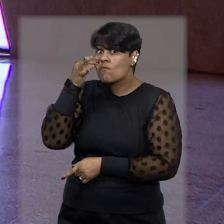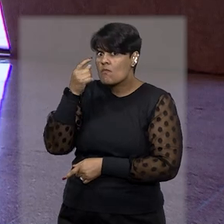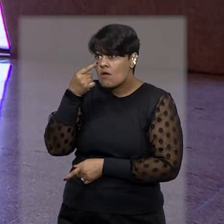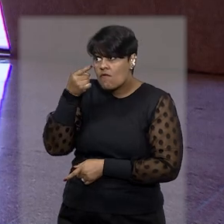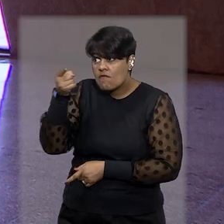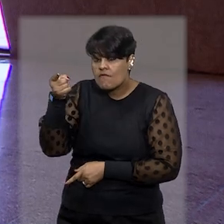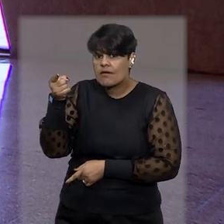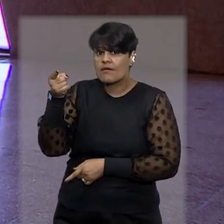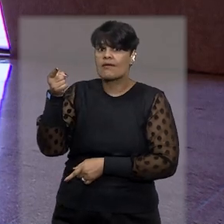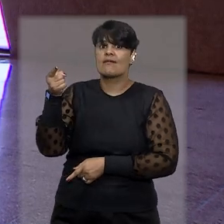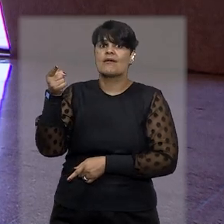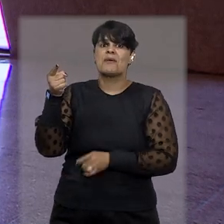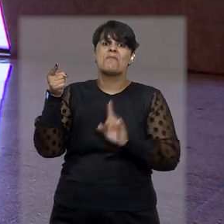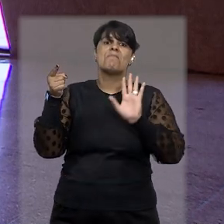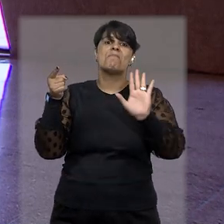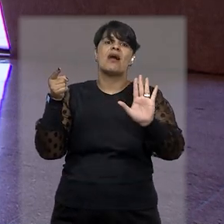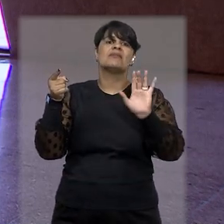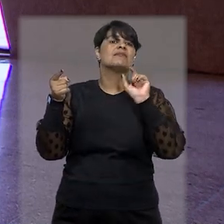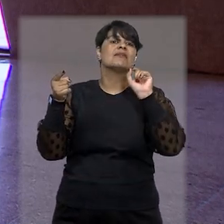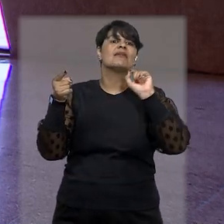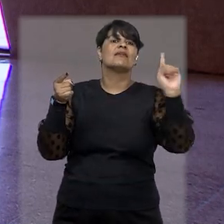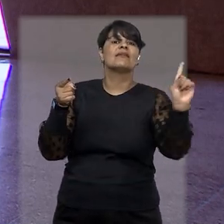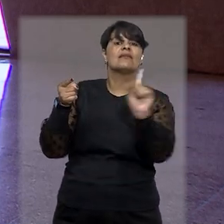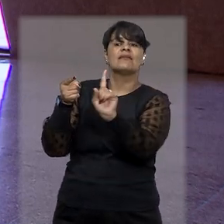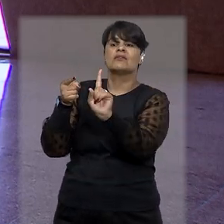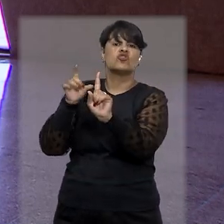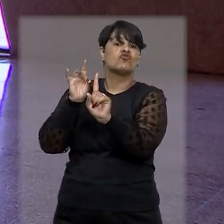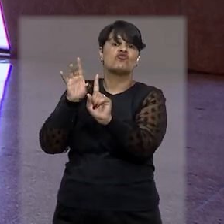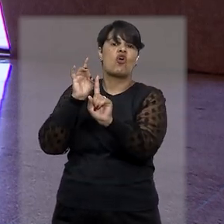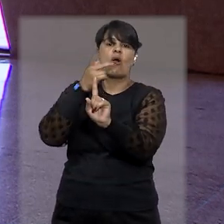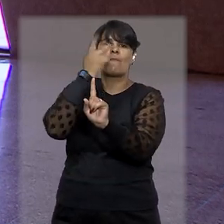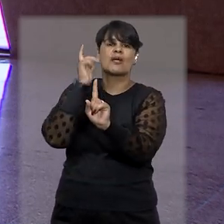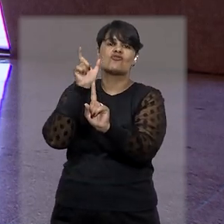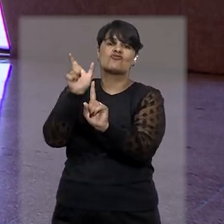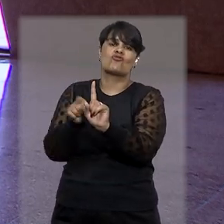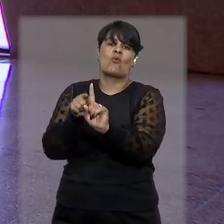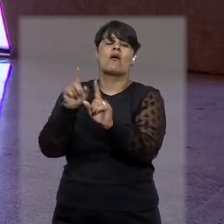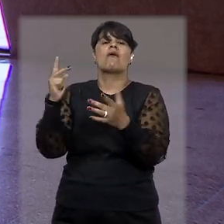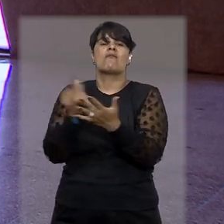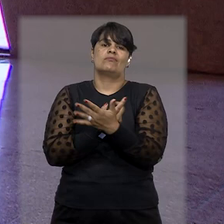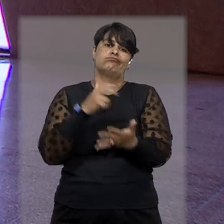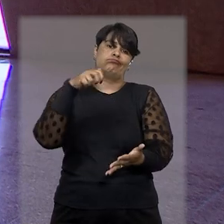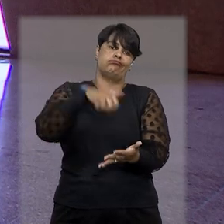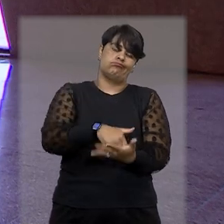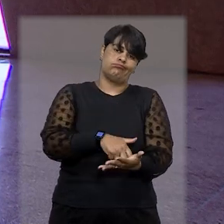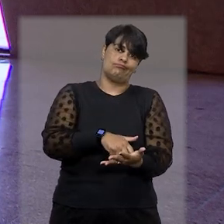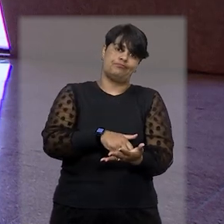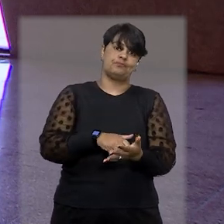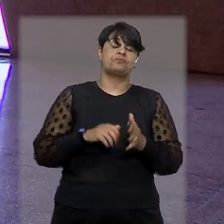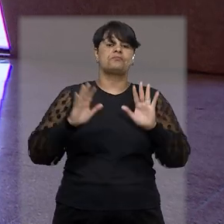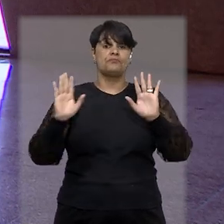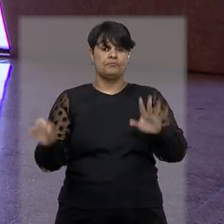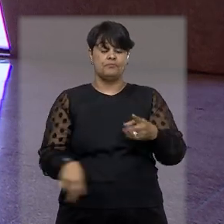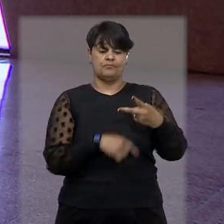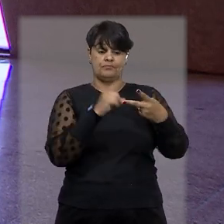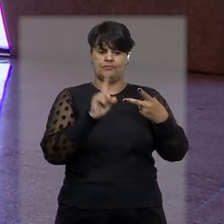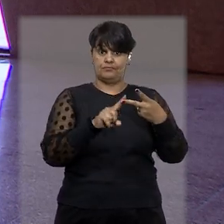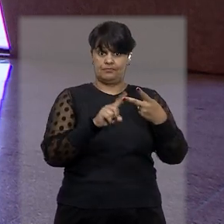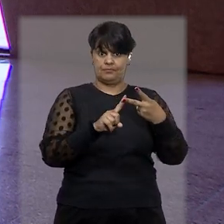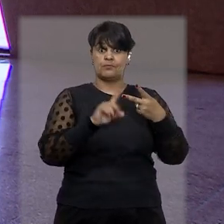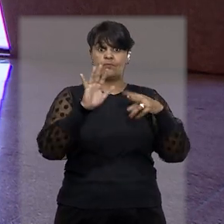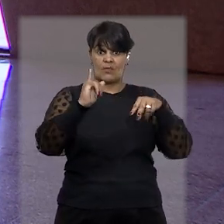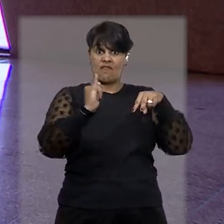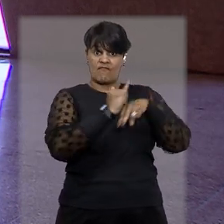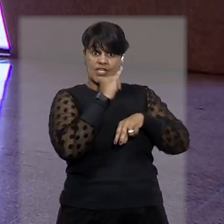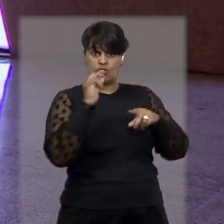em que a única pessoa presente para ser reconhecida era a da foto e houve condenação. Já em outro caso, a vítima foi chamada à